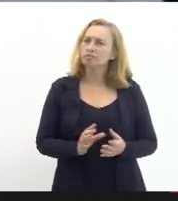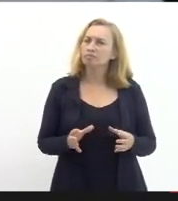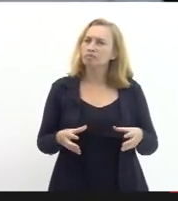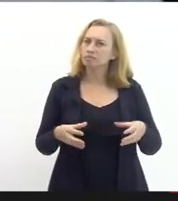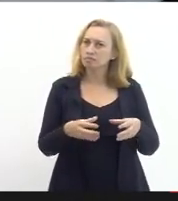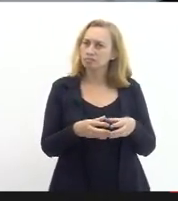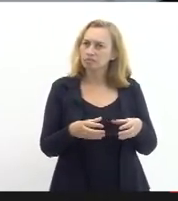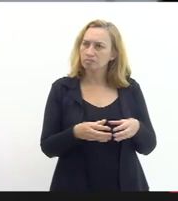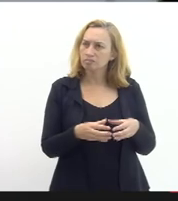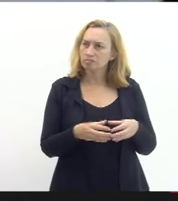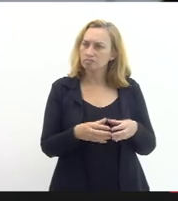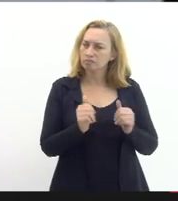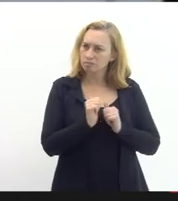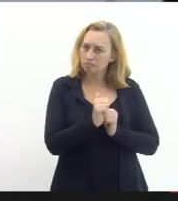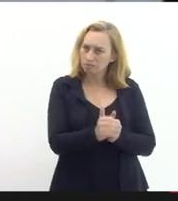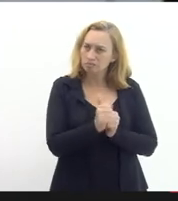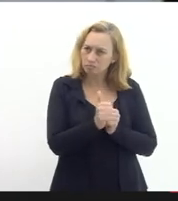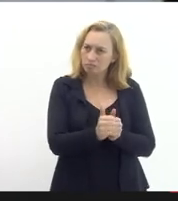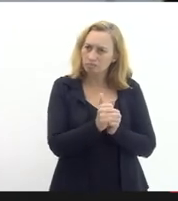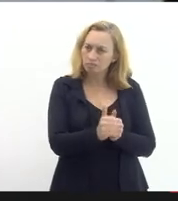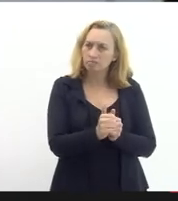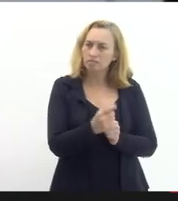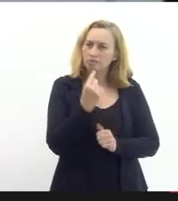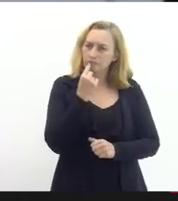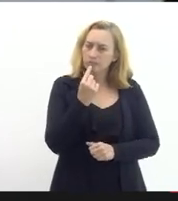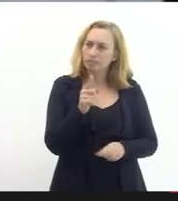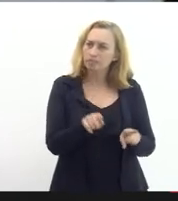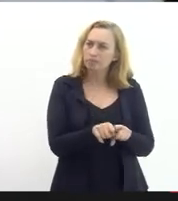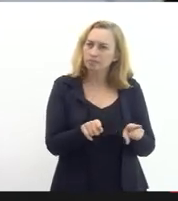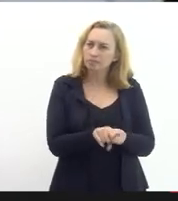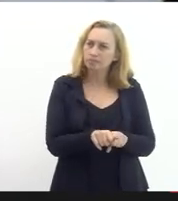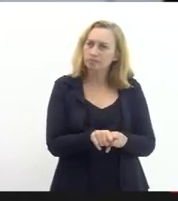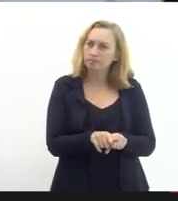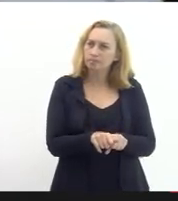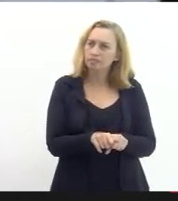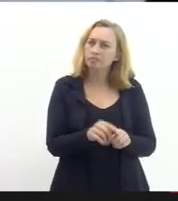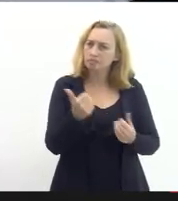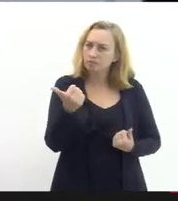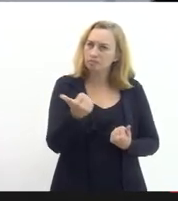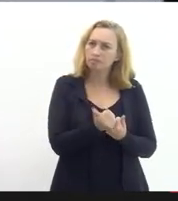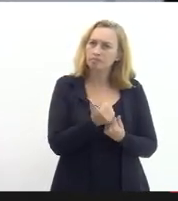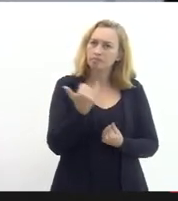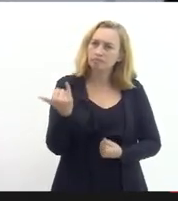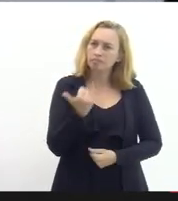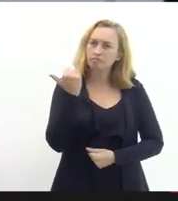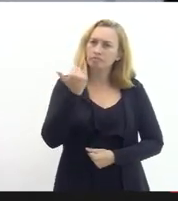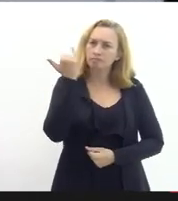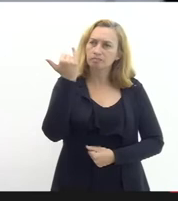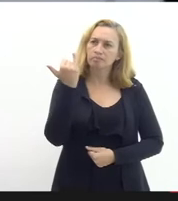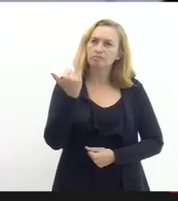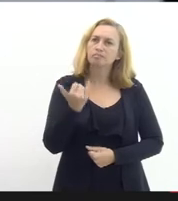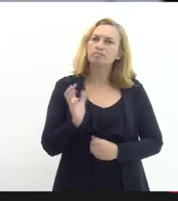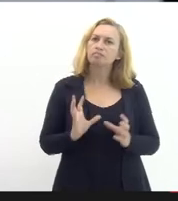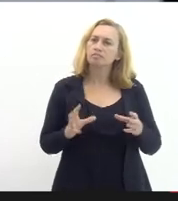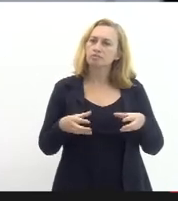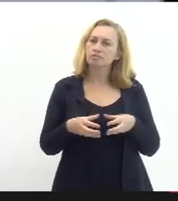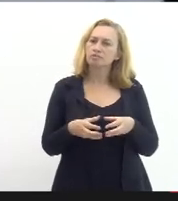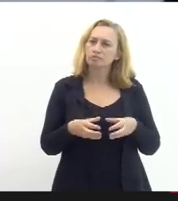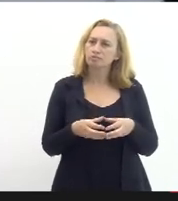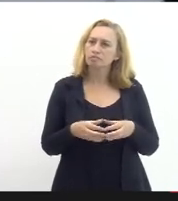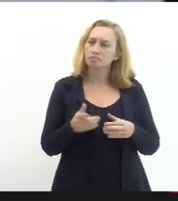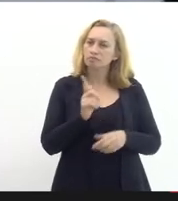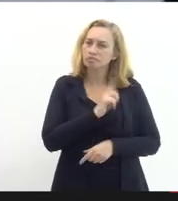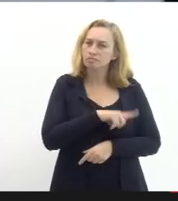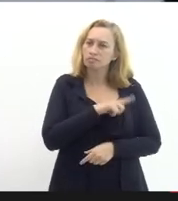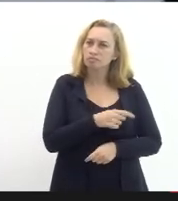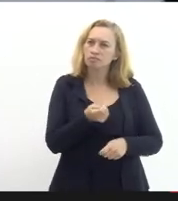uma acompanhada está próxima também eu acho que é uma coisa importante na condição a gestão